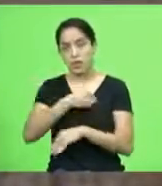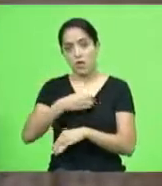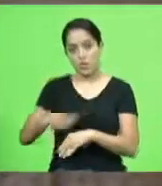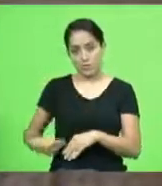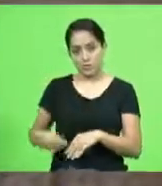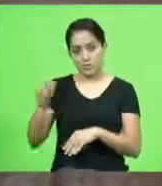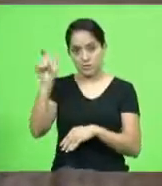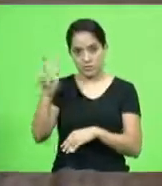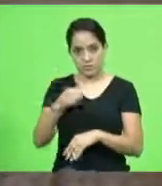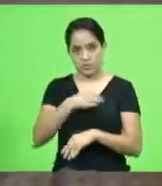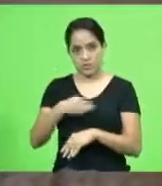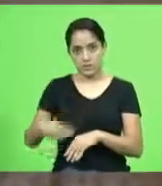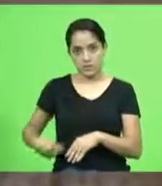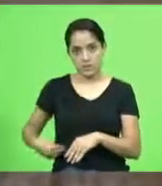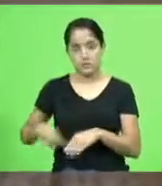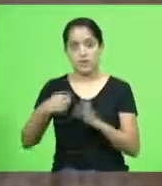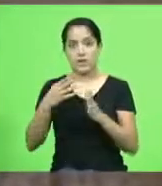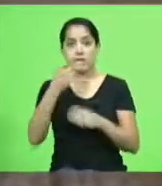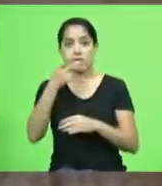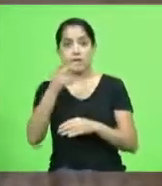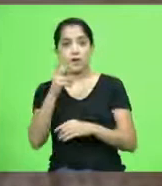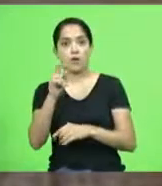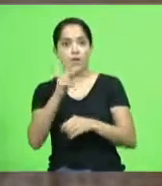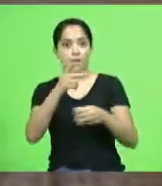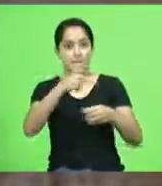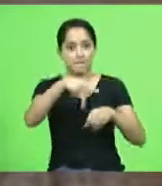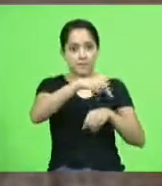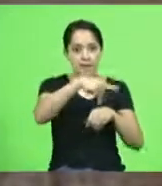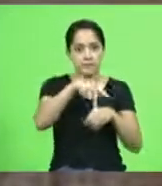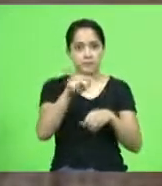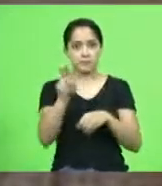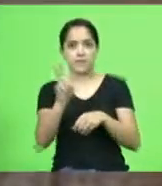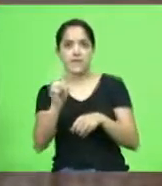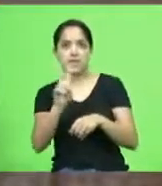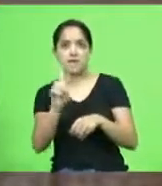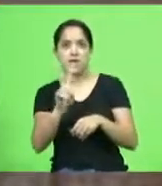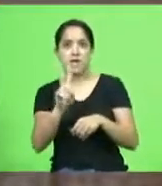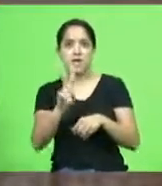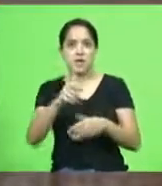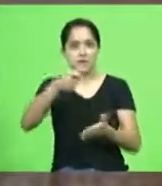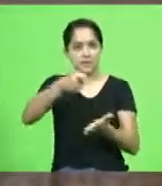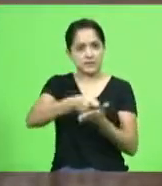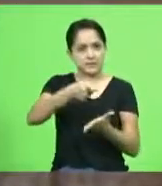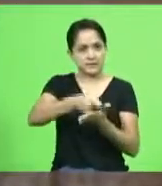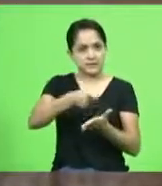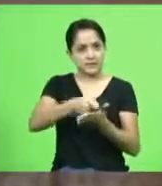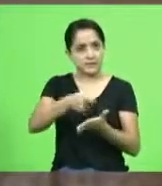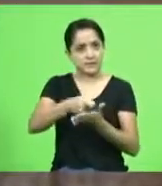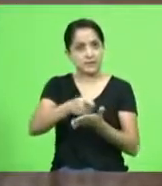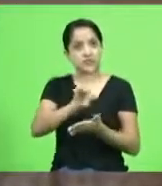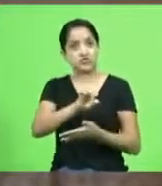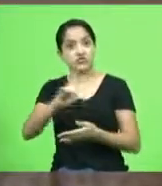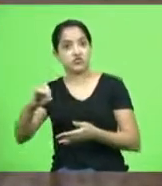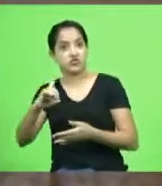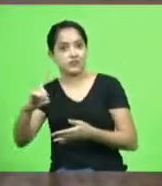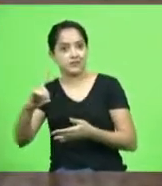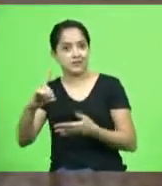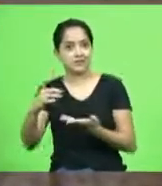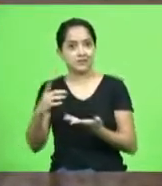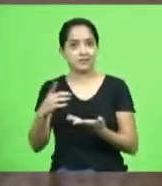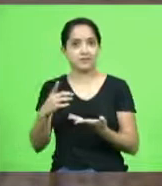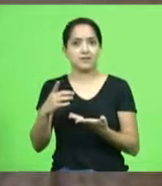e ele disse que a Venezuela é uma tirania de direita desde a época